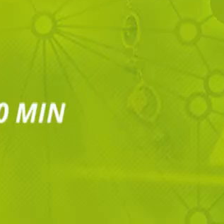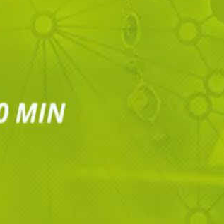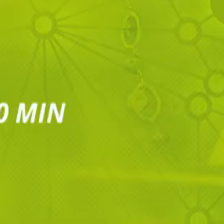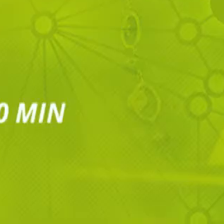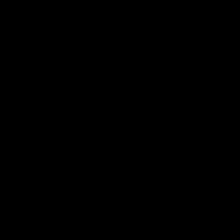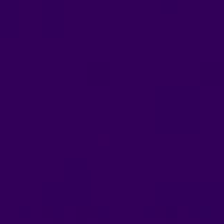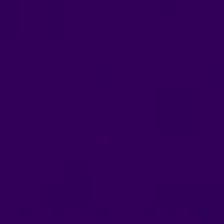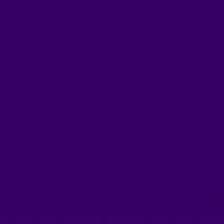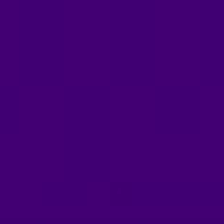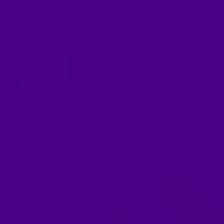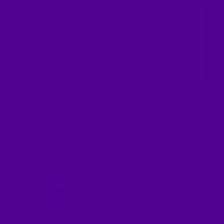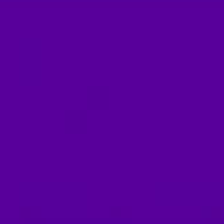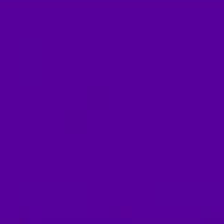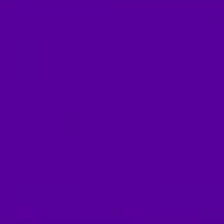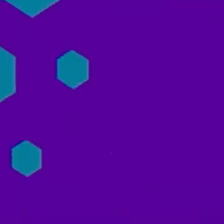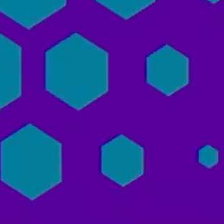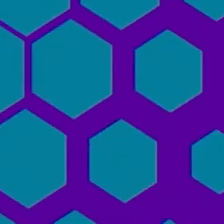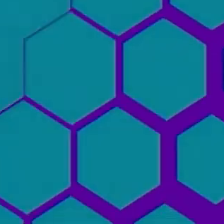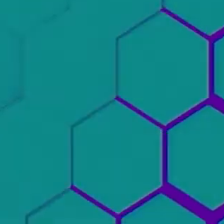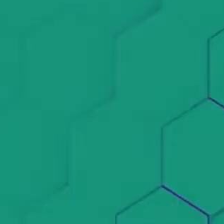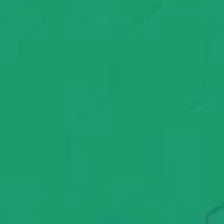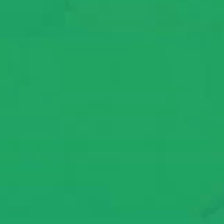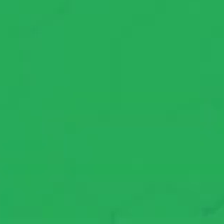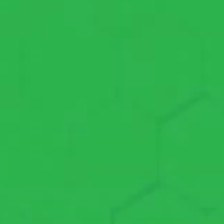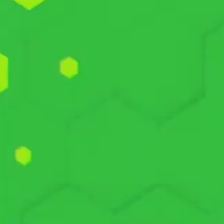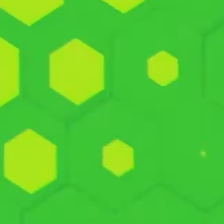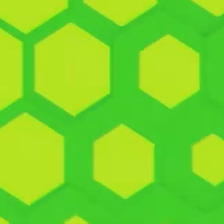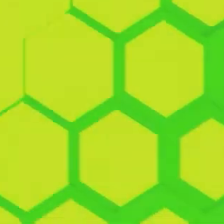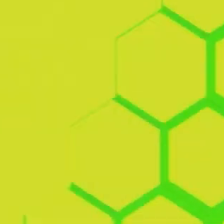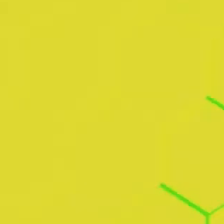Música Música Música